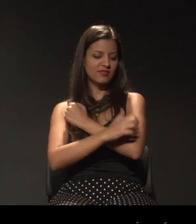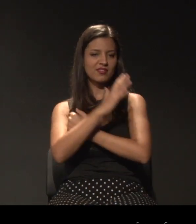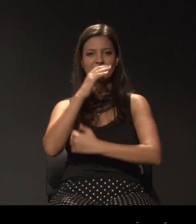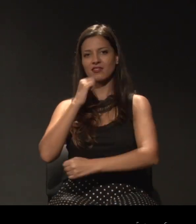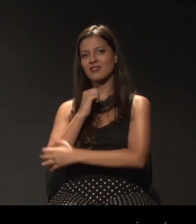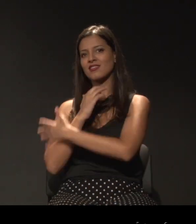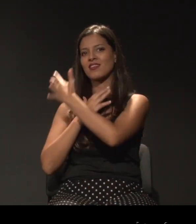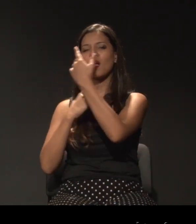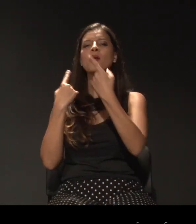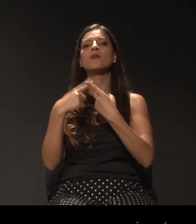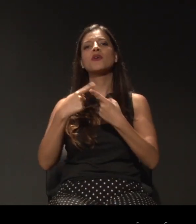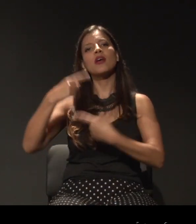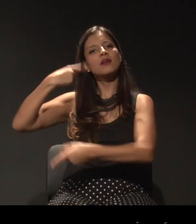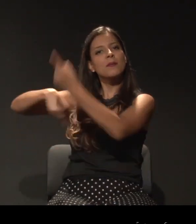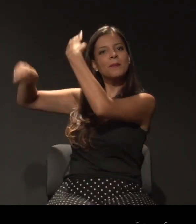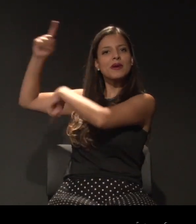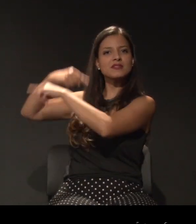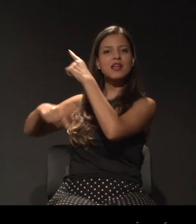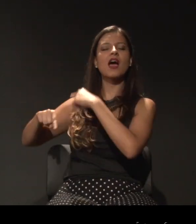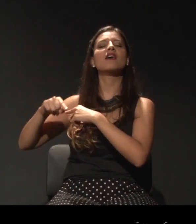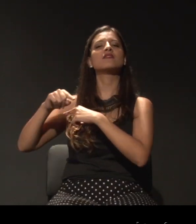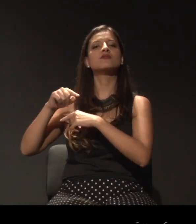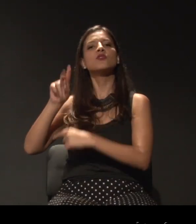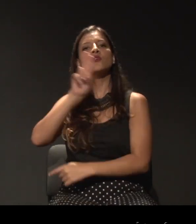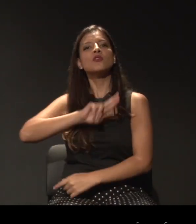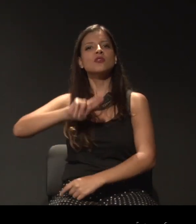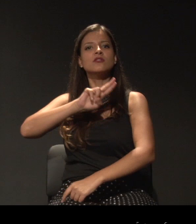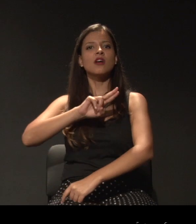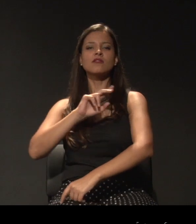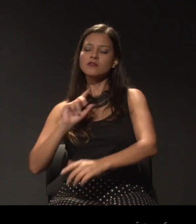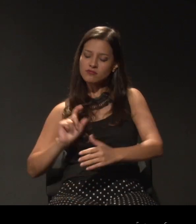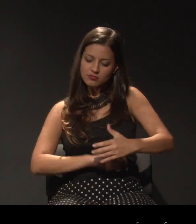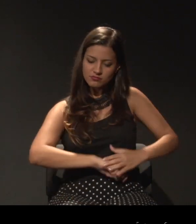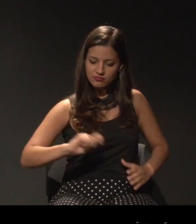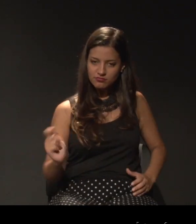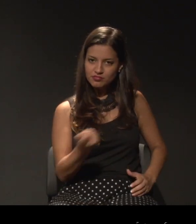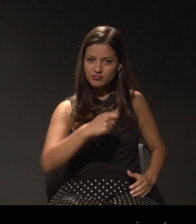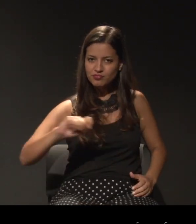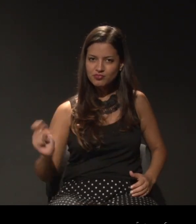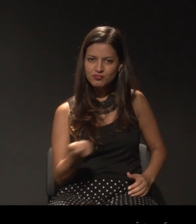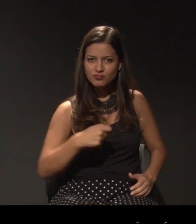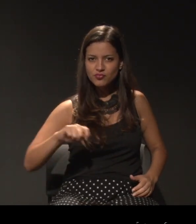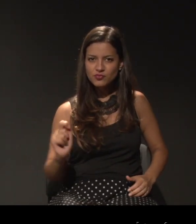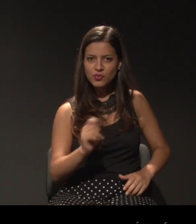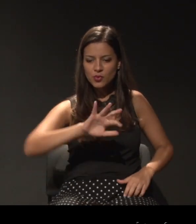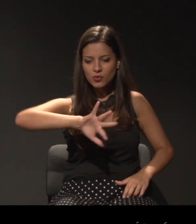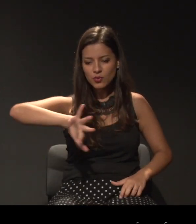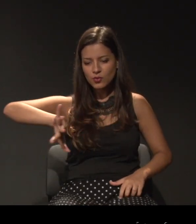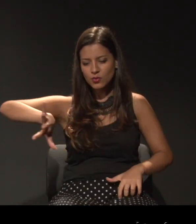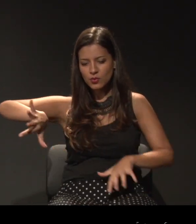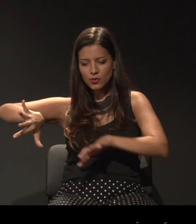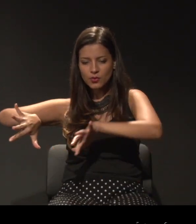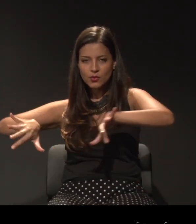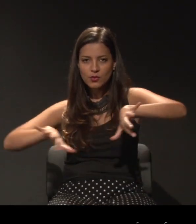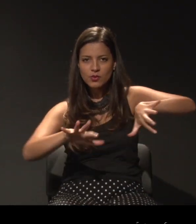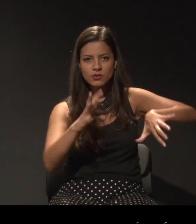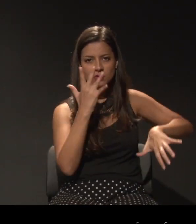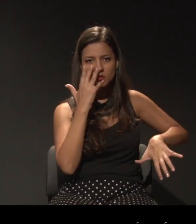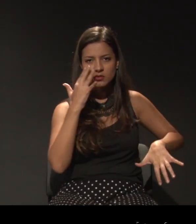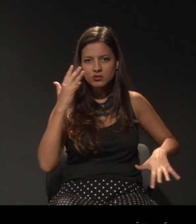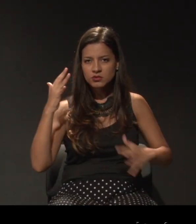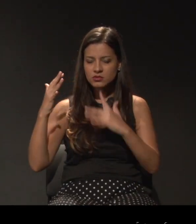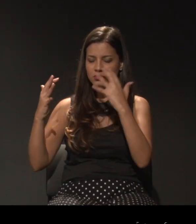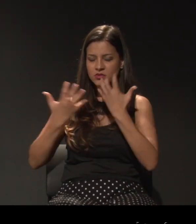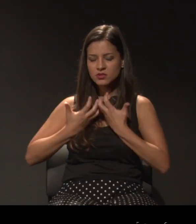antepassados, que usavam suas espadas para abrir os caminhos. Que possuíam os olhos marejados pelo cansaço da lida.